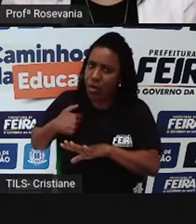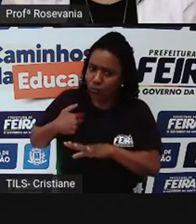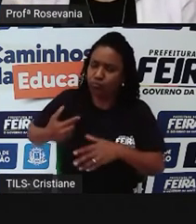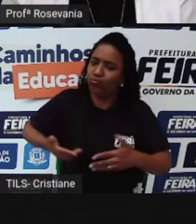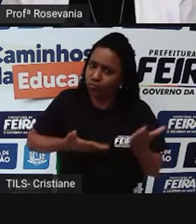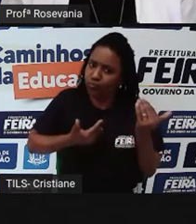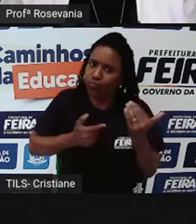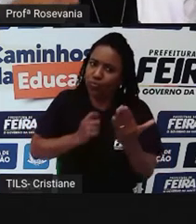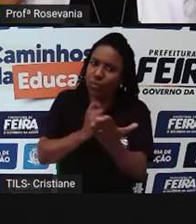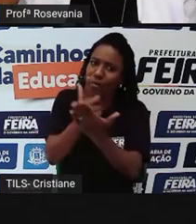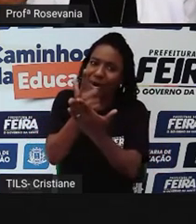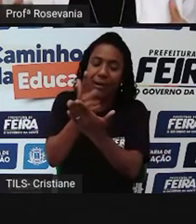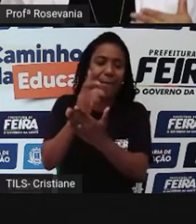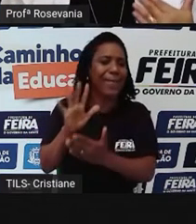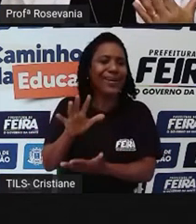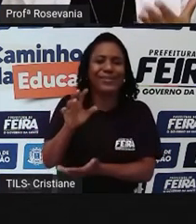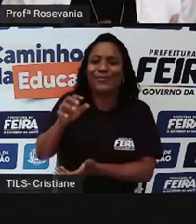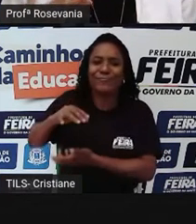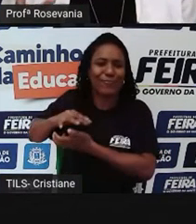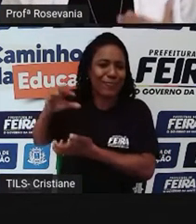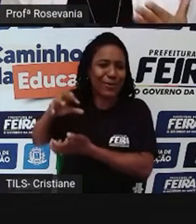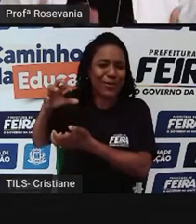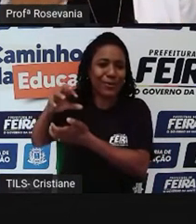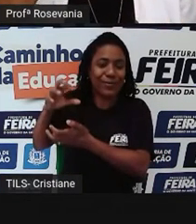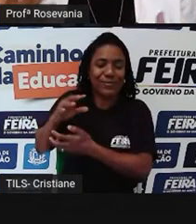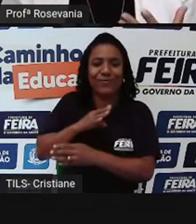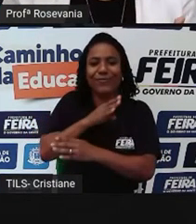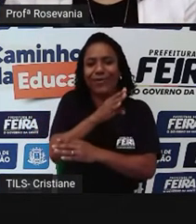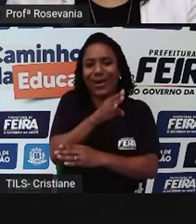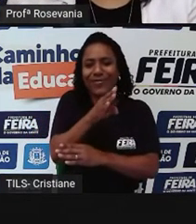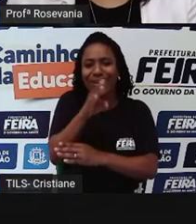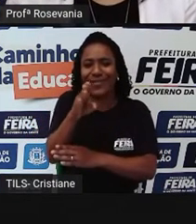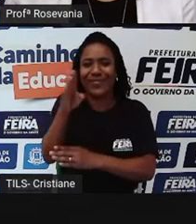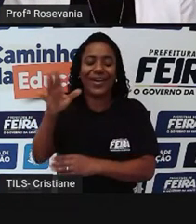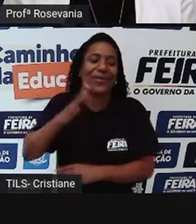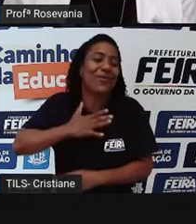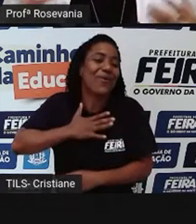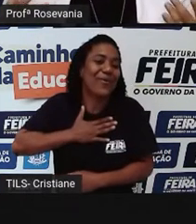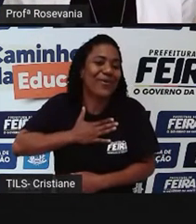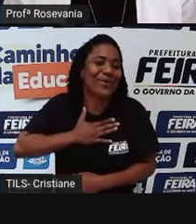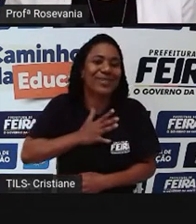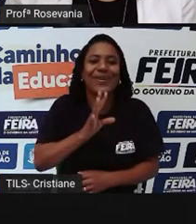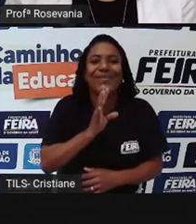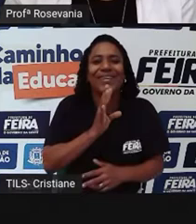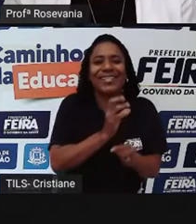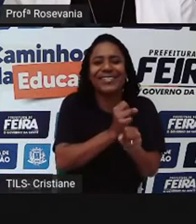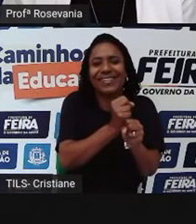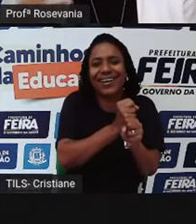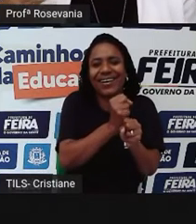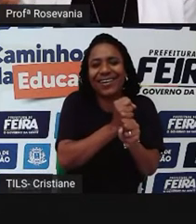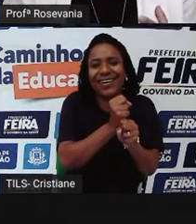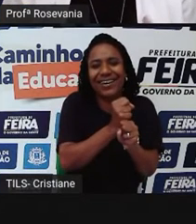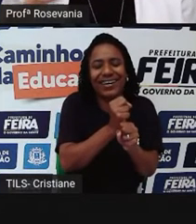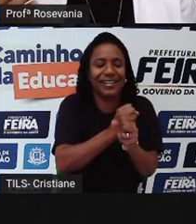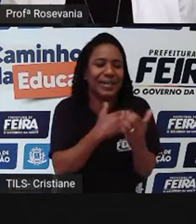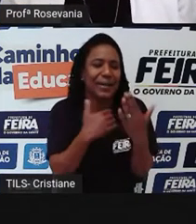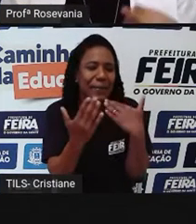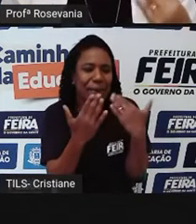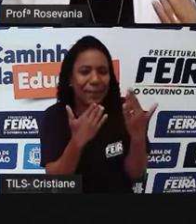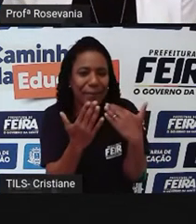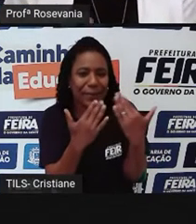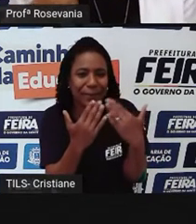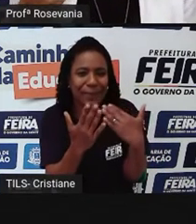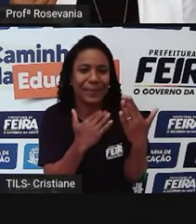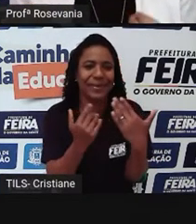ali as energias dele, de encontrar aquelas pessoas que eles sempre encontram na feira, de parar pra bater o papo, trocar a experiência